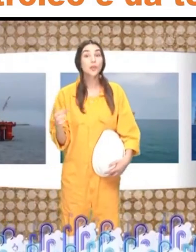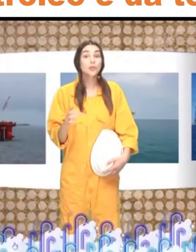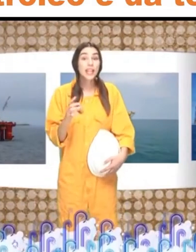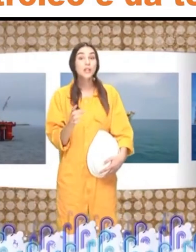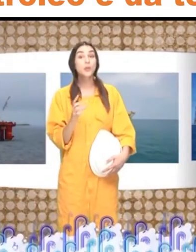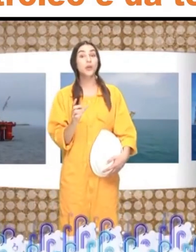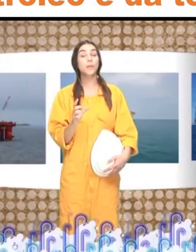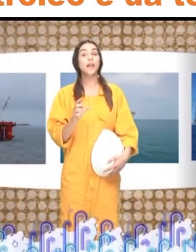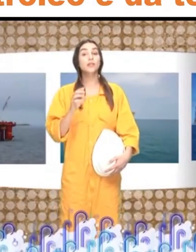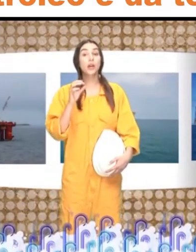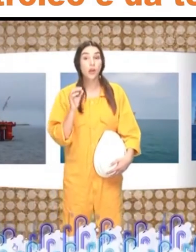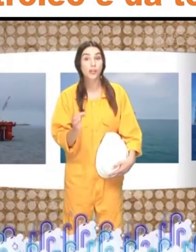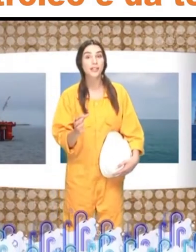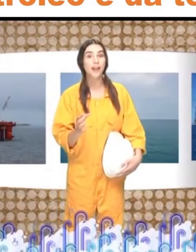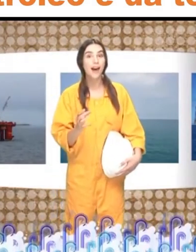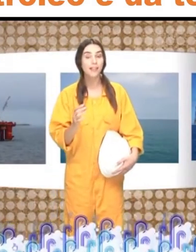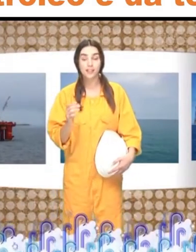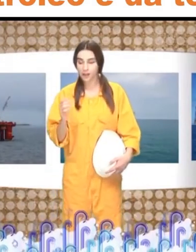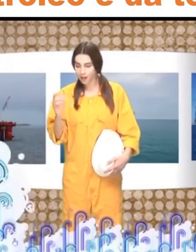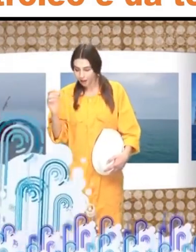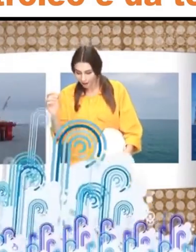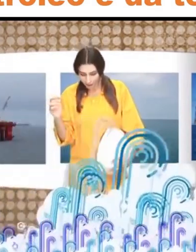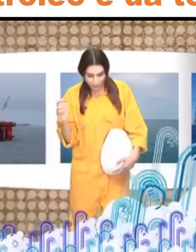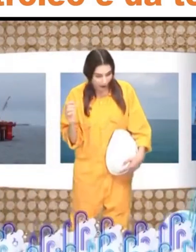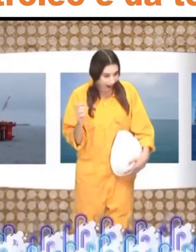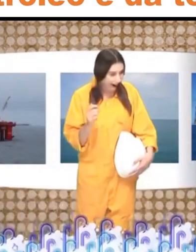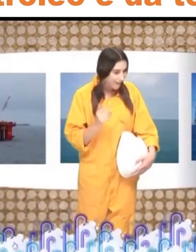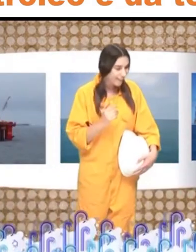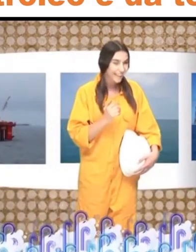devido ao desmoronamento da crosta terrestre.